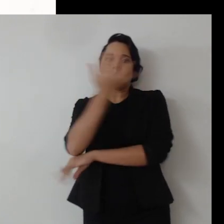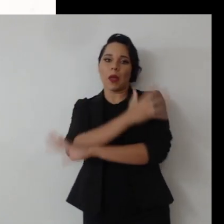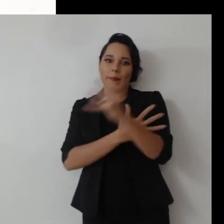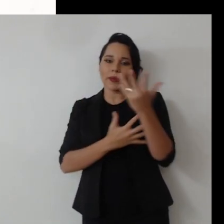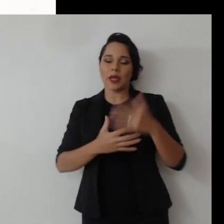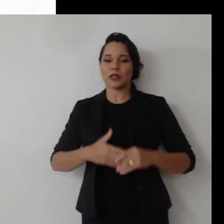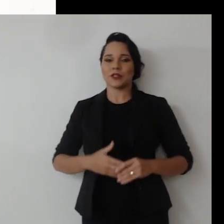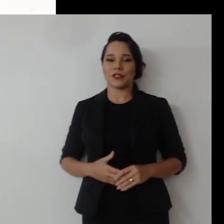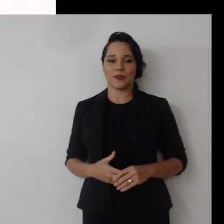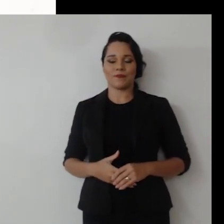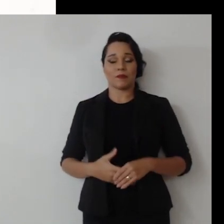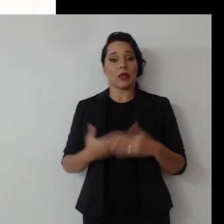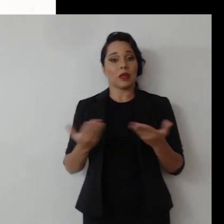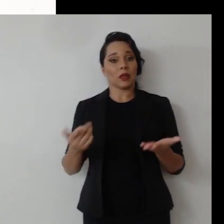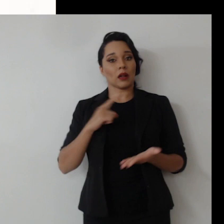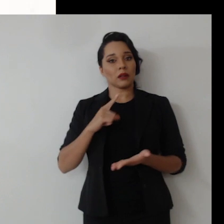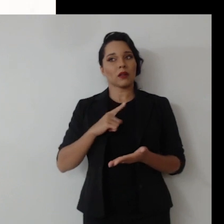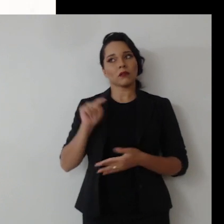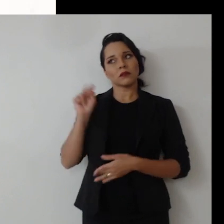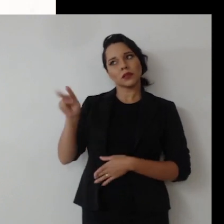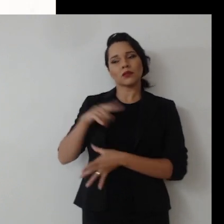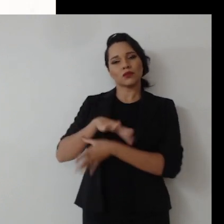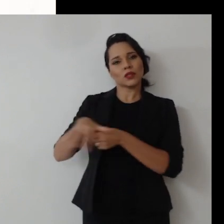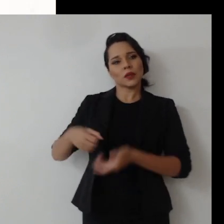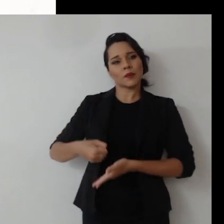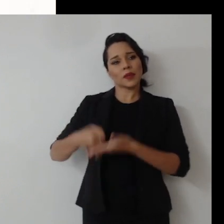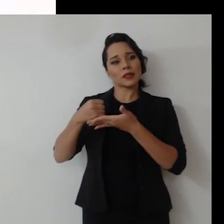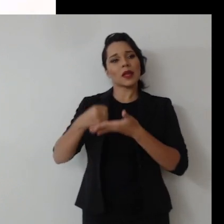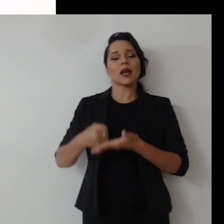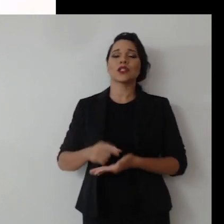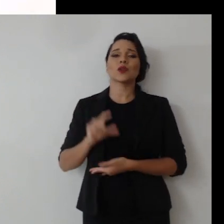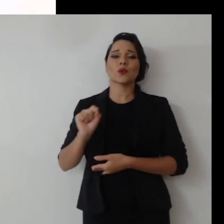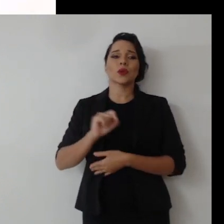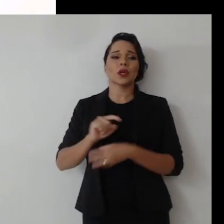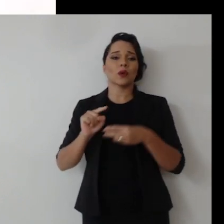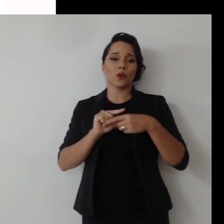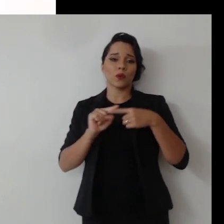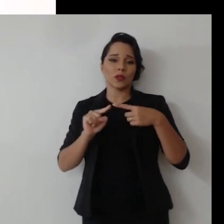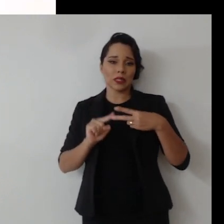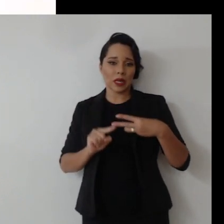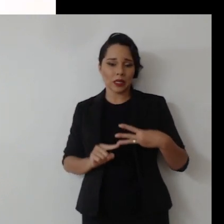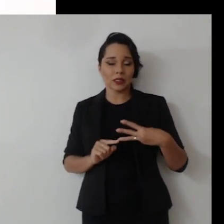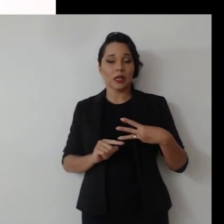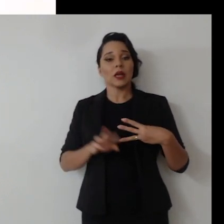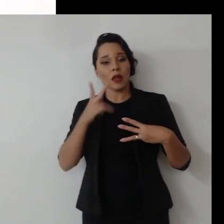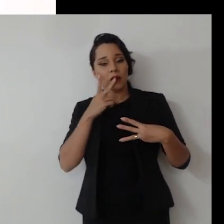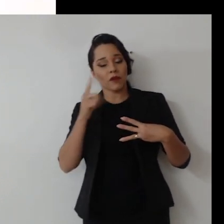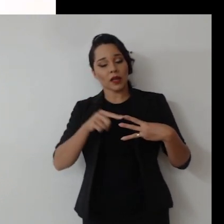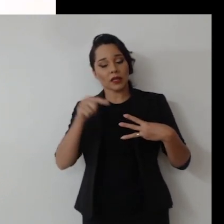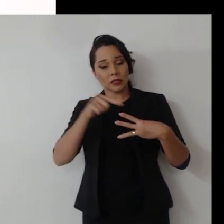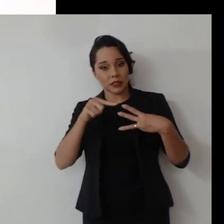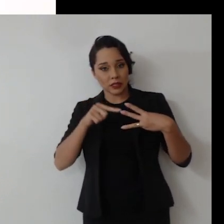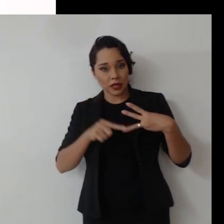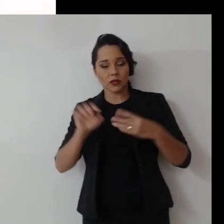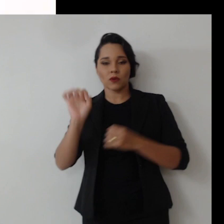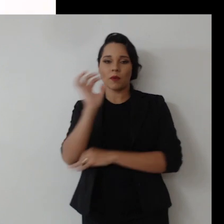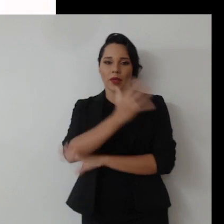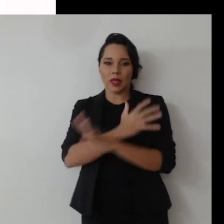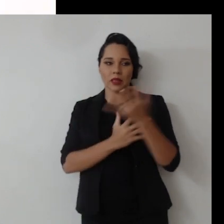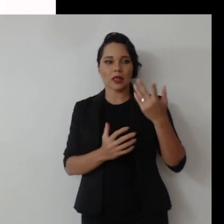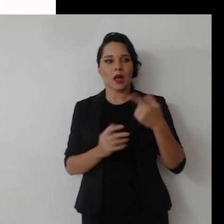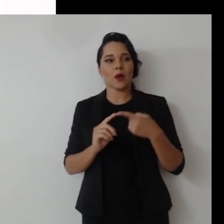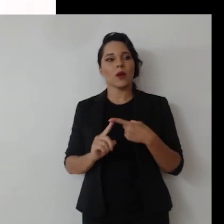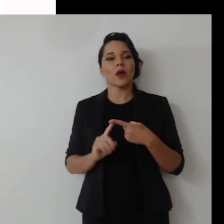meio ambiente e ele traz com essa pegada da sustentabilidade com viés do tripé. E ele fala que esse tripé aí, o